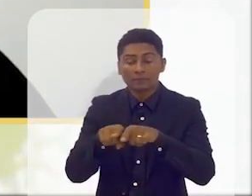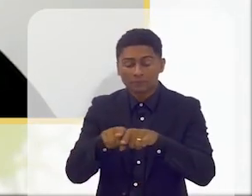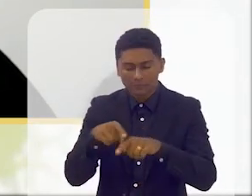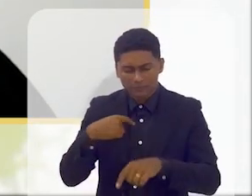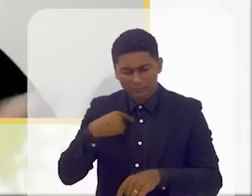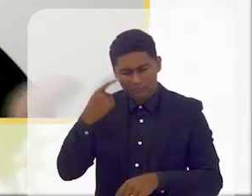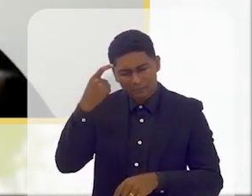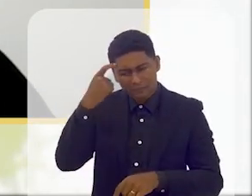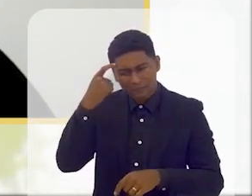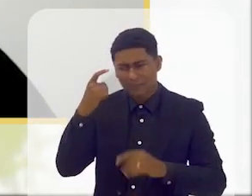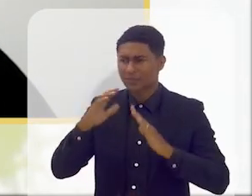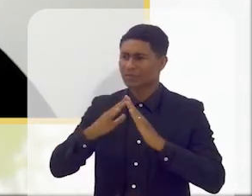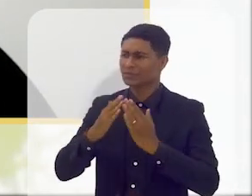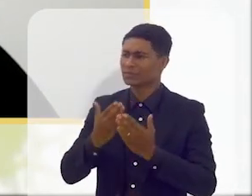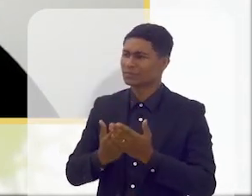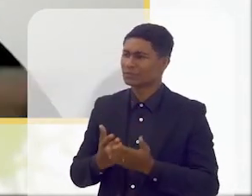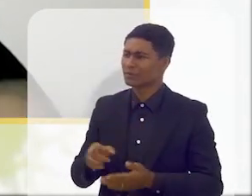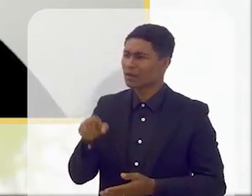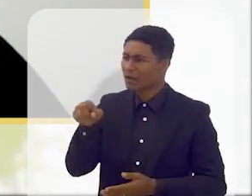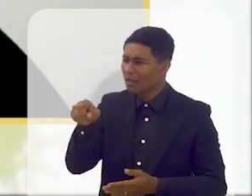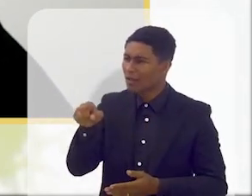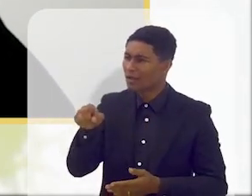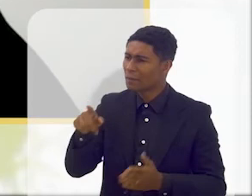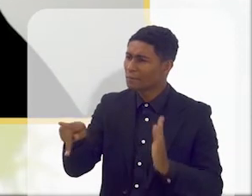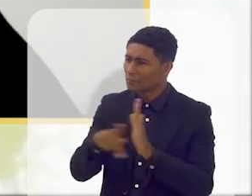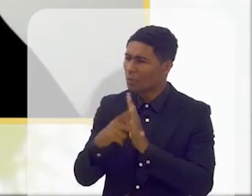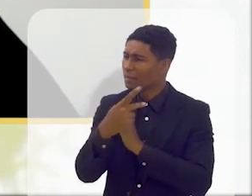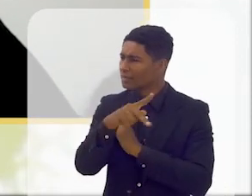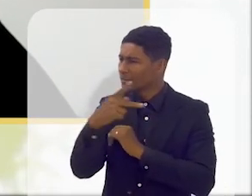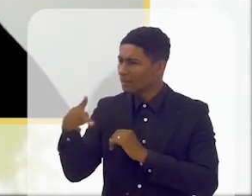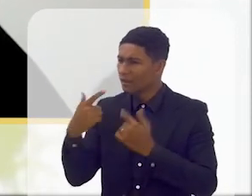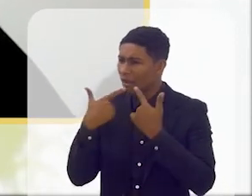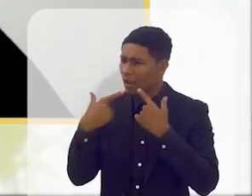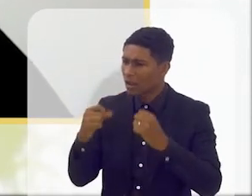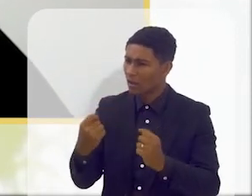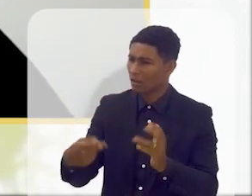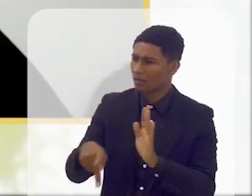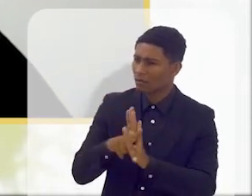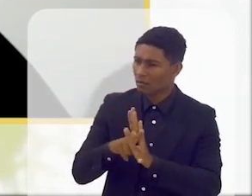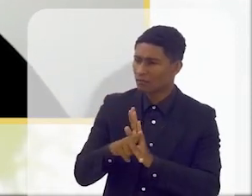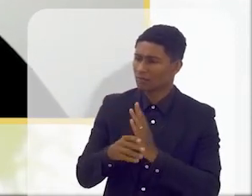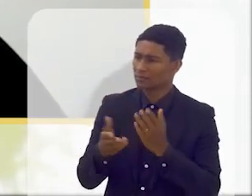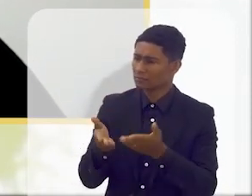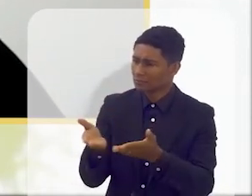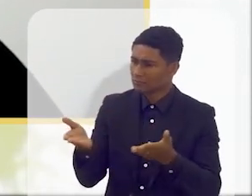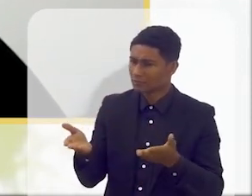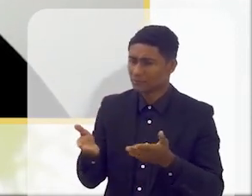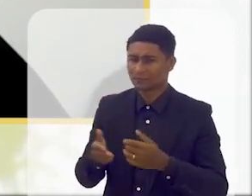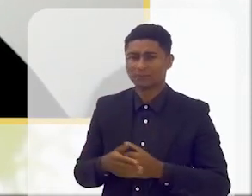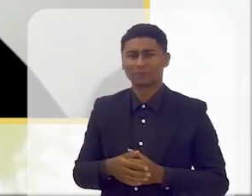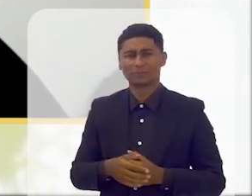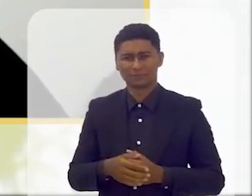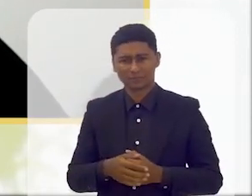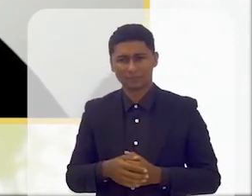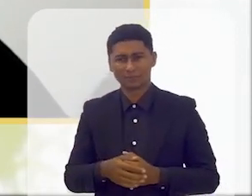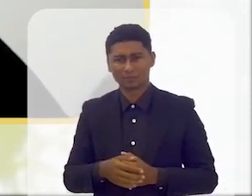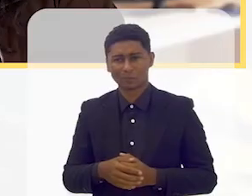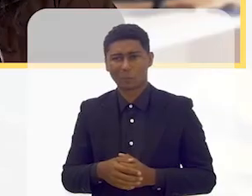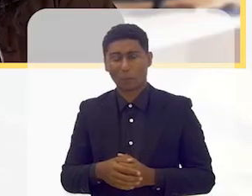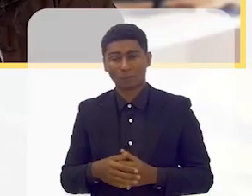entendiam a escola estava feita para mim não estava feita para eles era uma escola que estava feita para uma elite